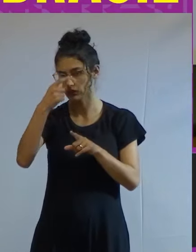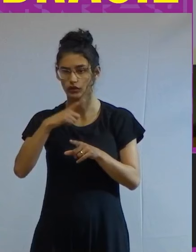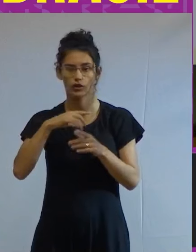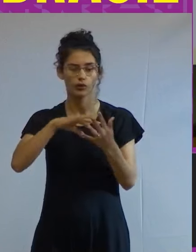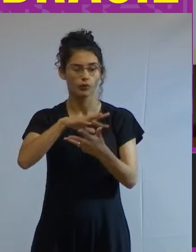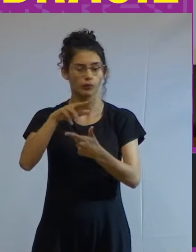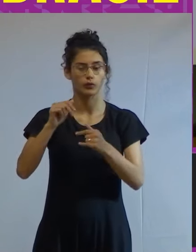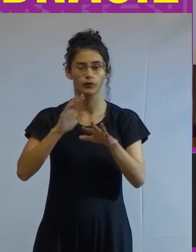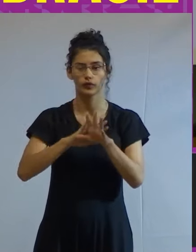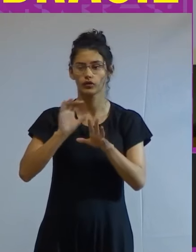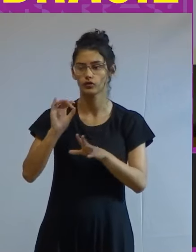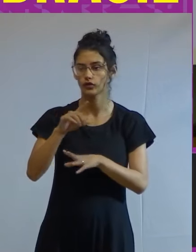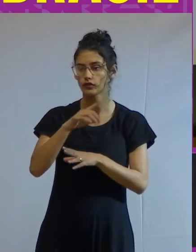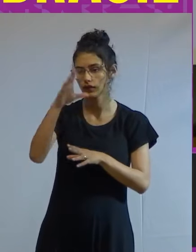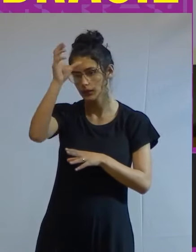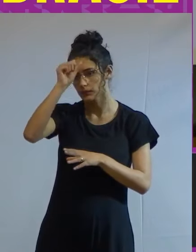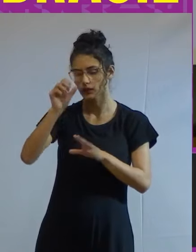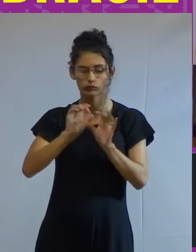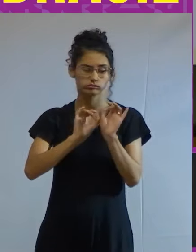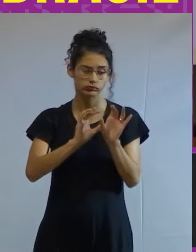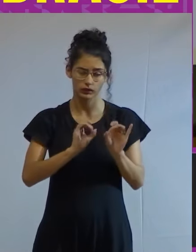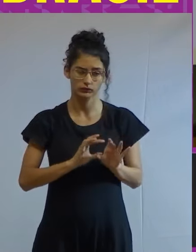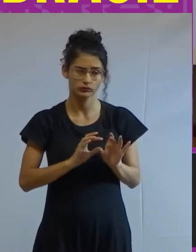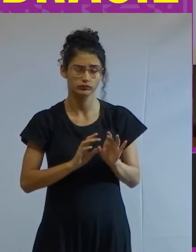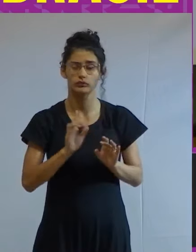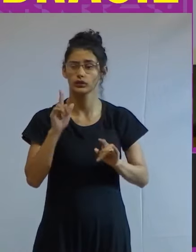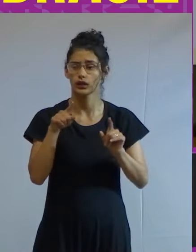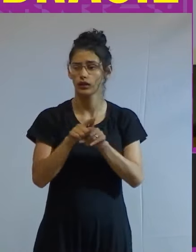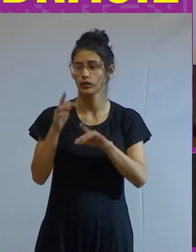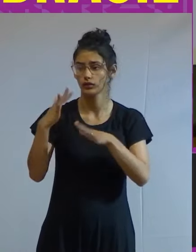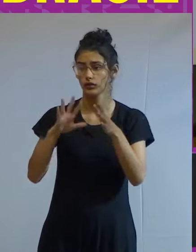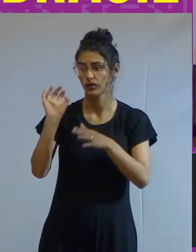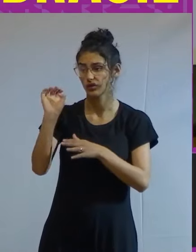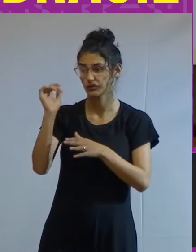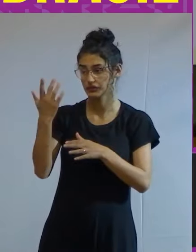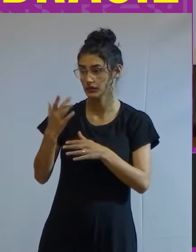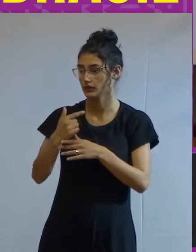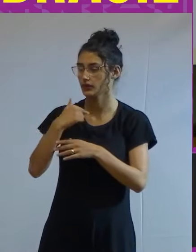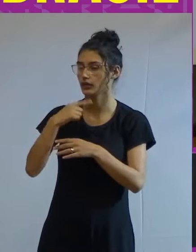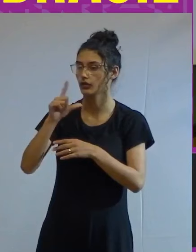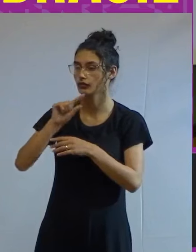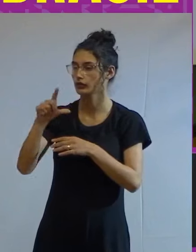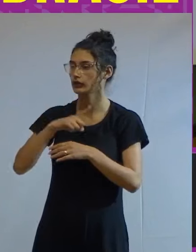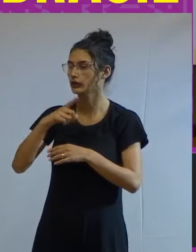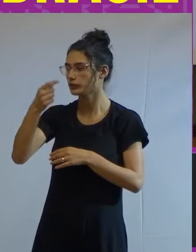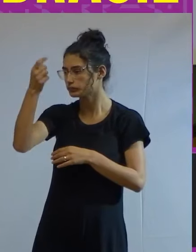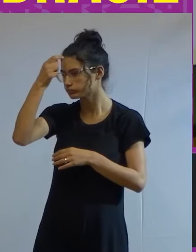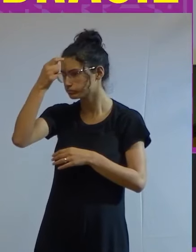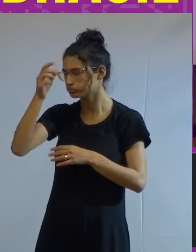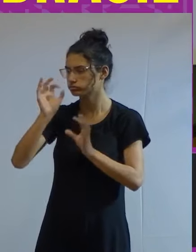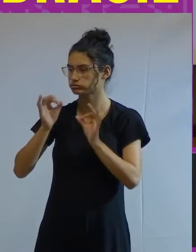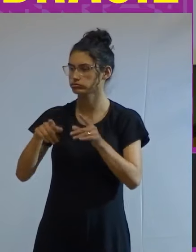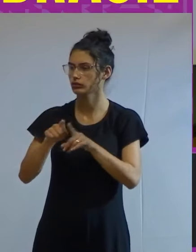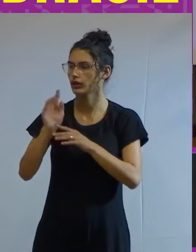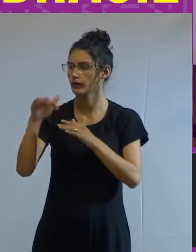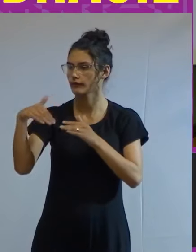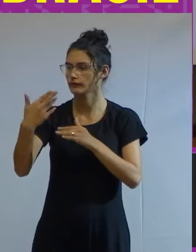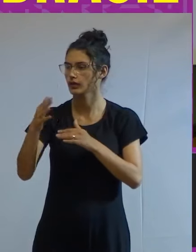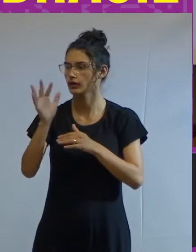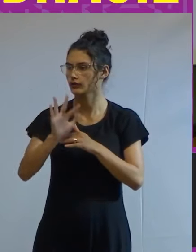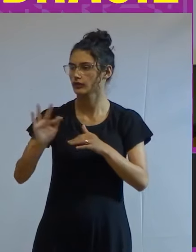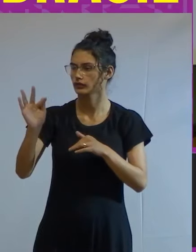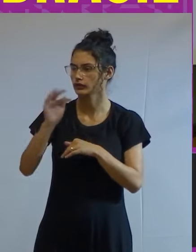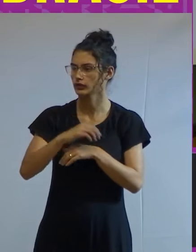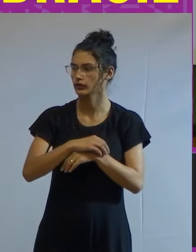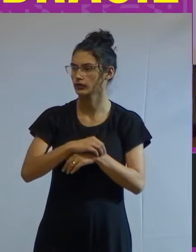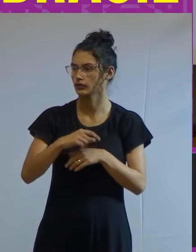mundo faz apenas você aprender o técnico que geralmente acontece eu fui ter essa consciência fora da universidade